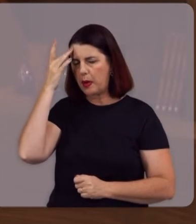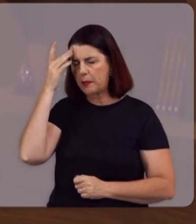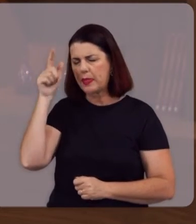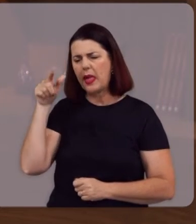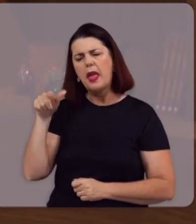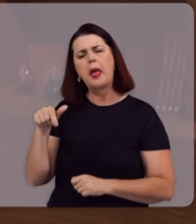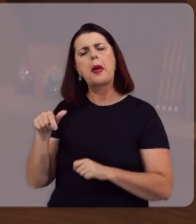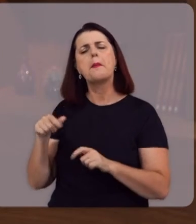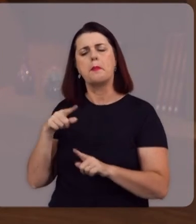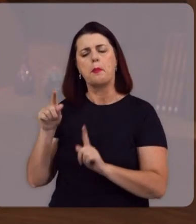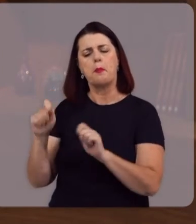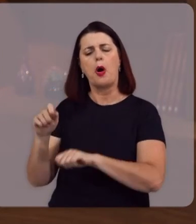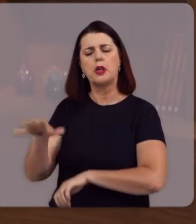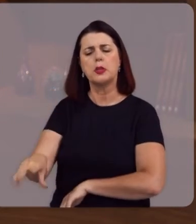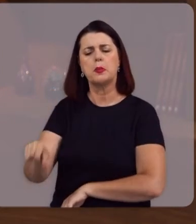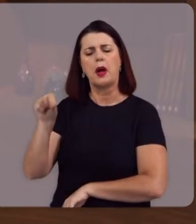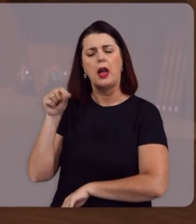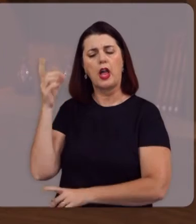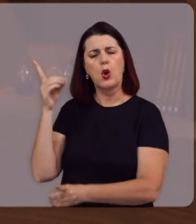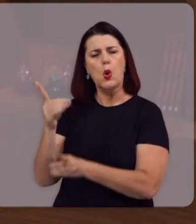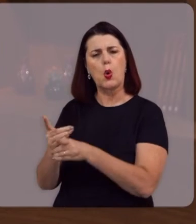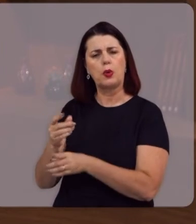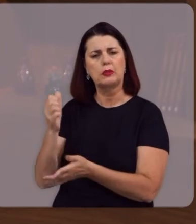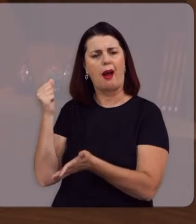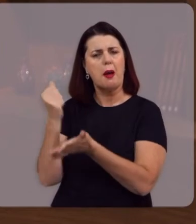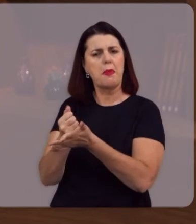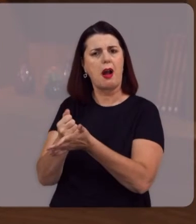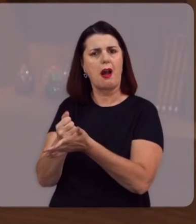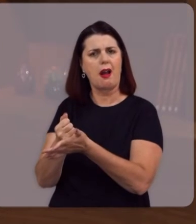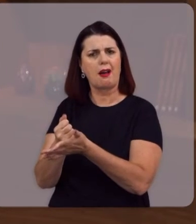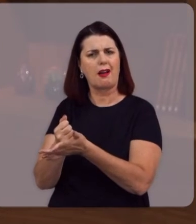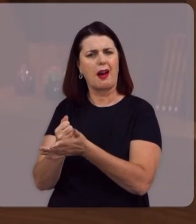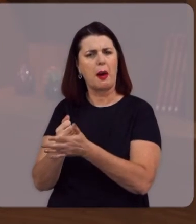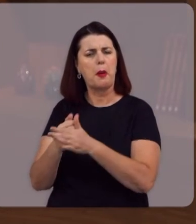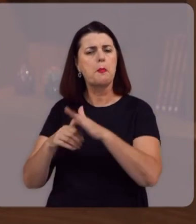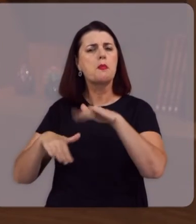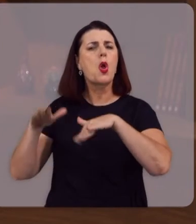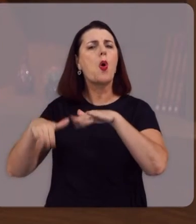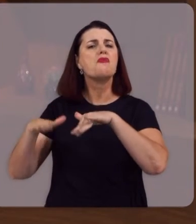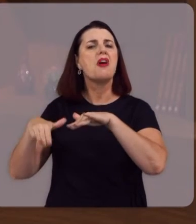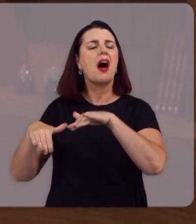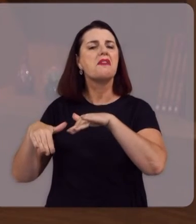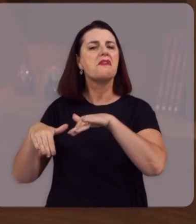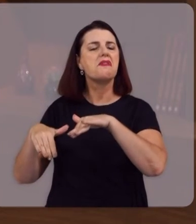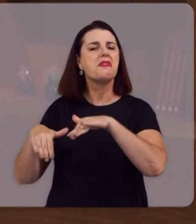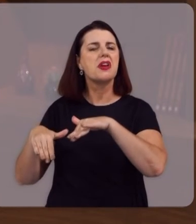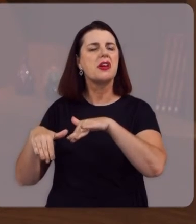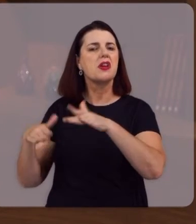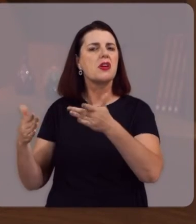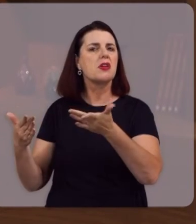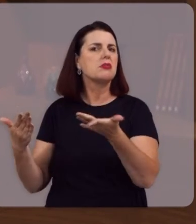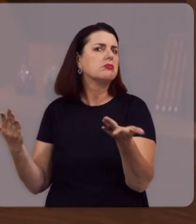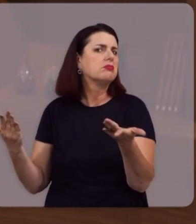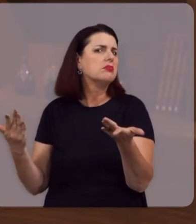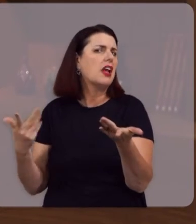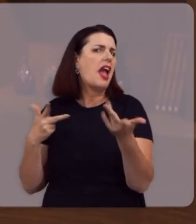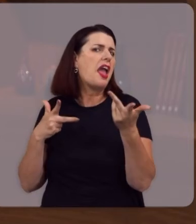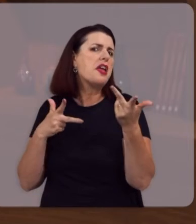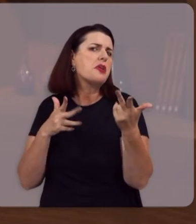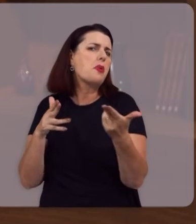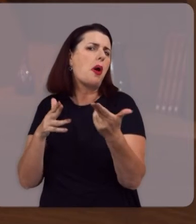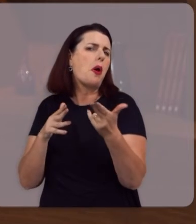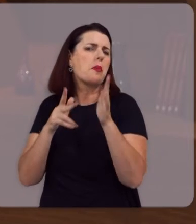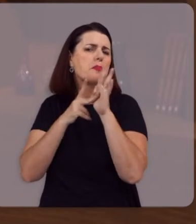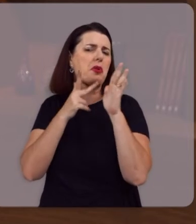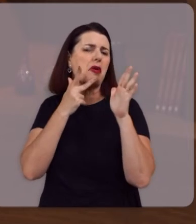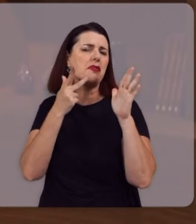probabilidade Desta pessoa Com os olhos vendados Encontrar esta moeda Neste mar De moedas E a probabilidade Das profecias